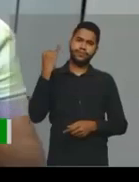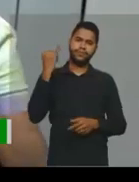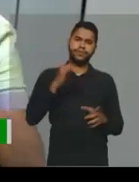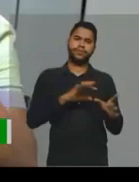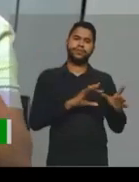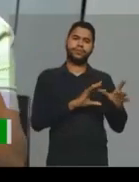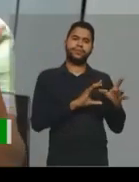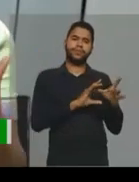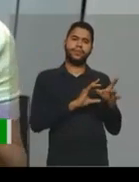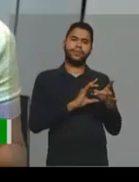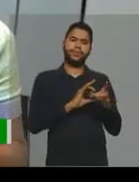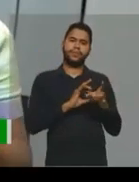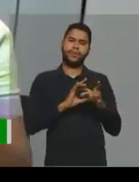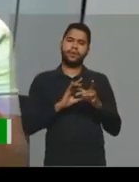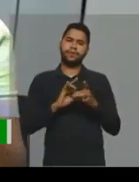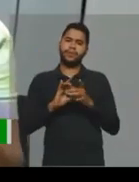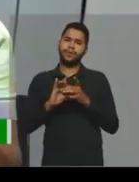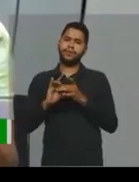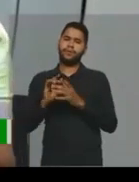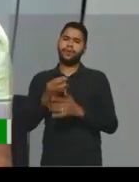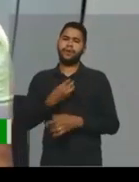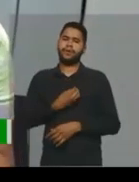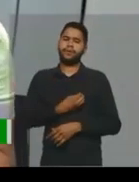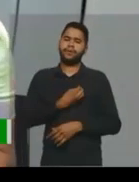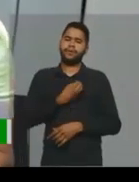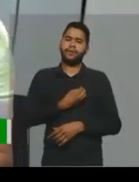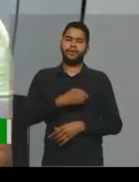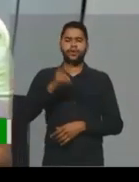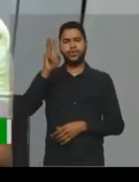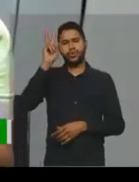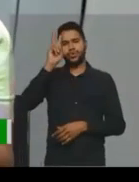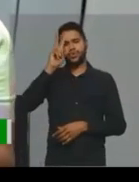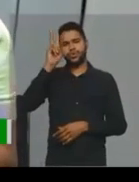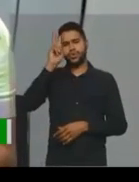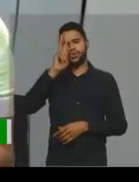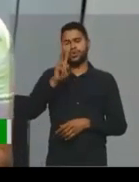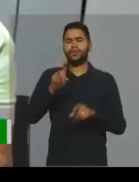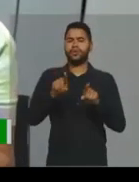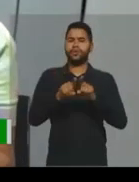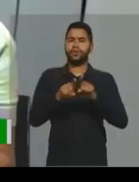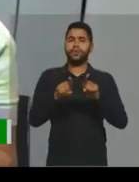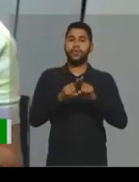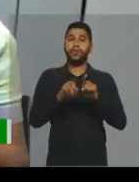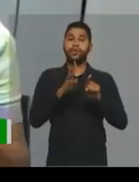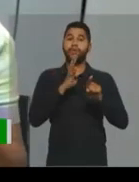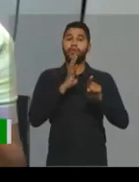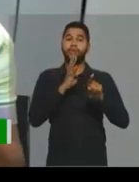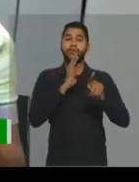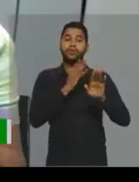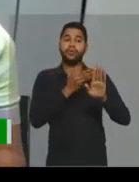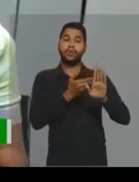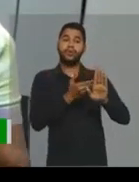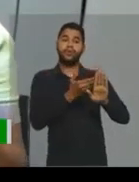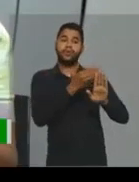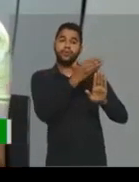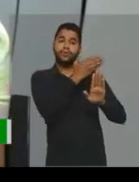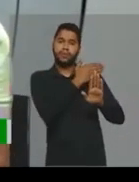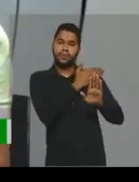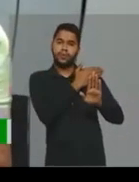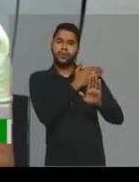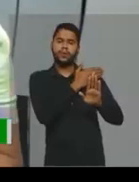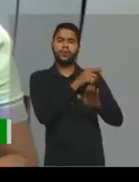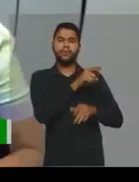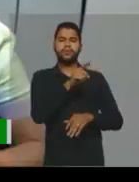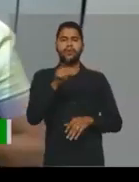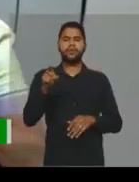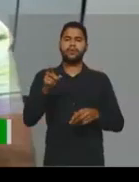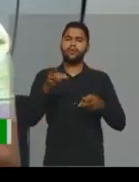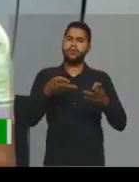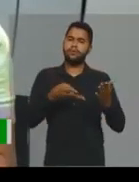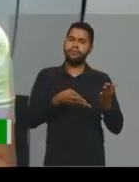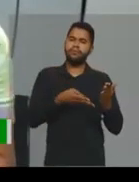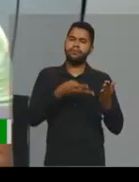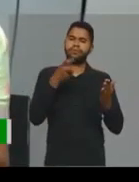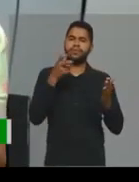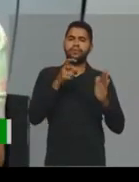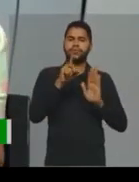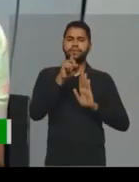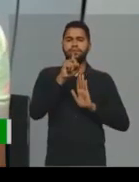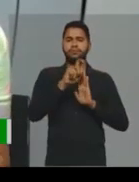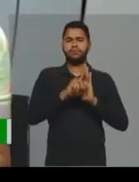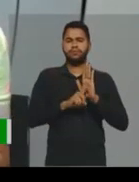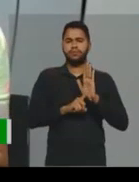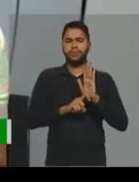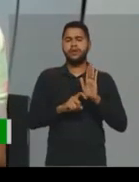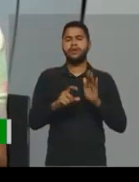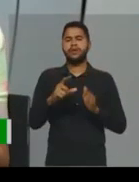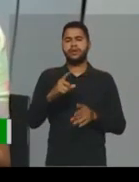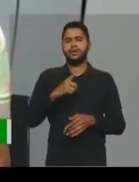contexto em que está vivendo, o contexto histórico, o seu conhecimento prévio para você interpretar um texto